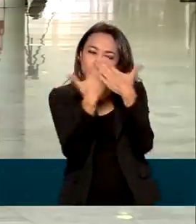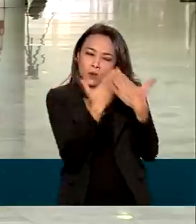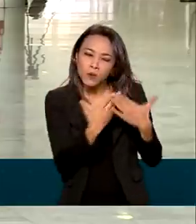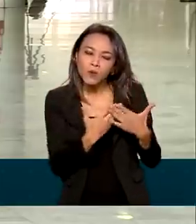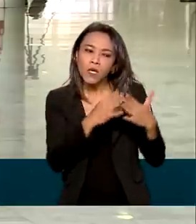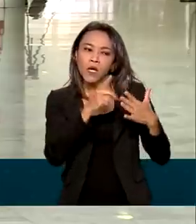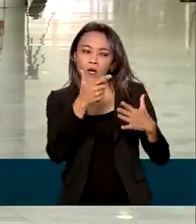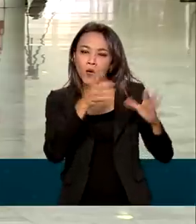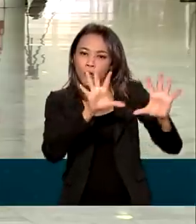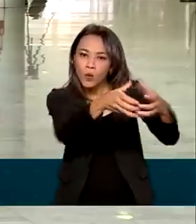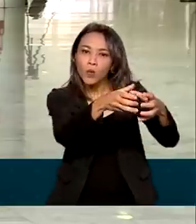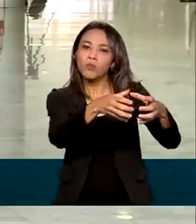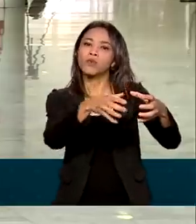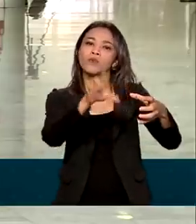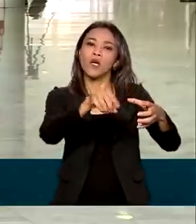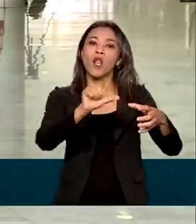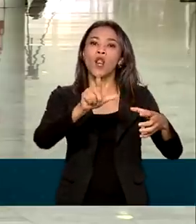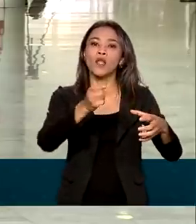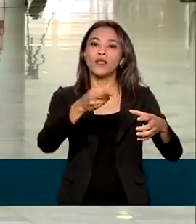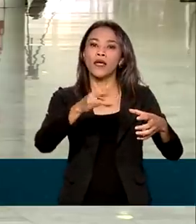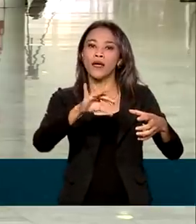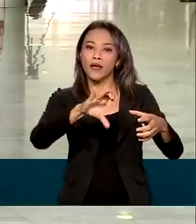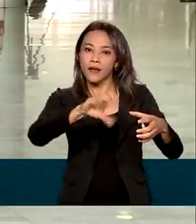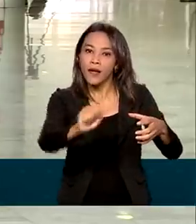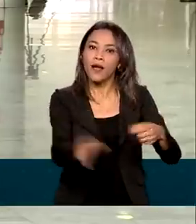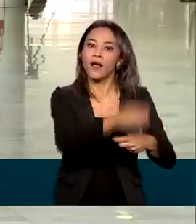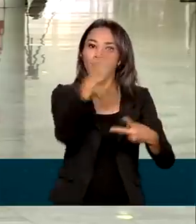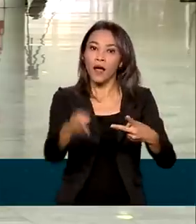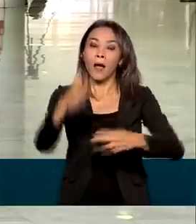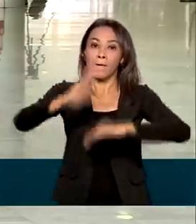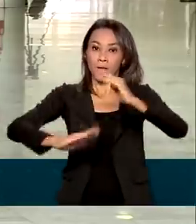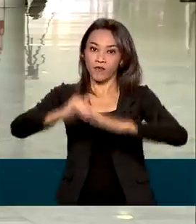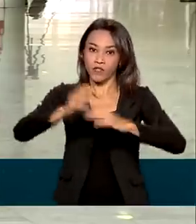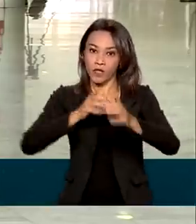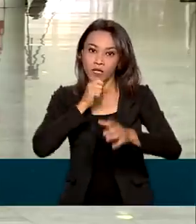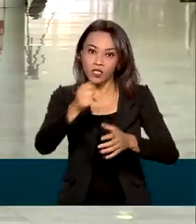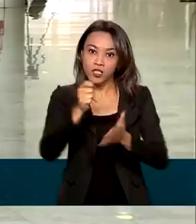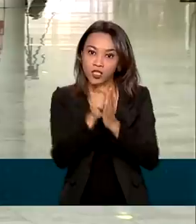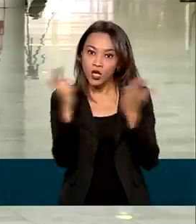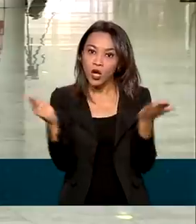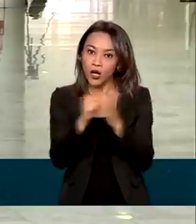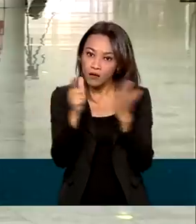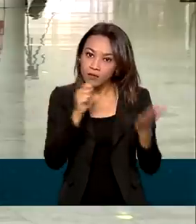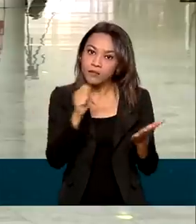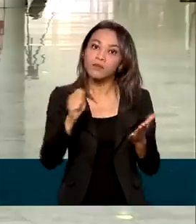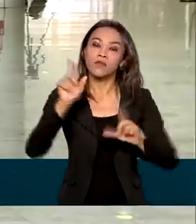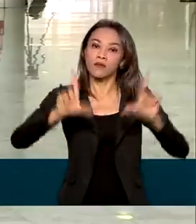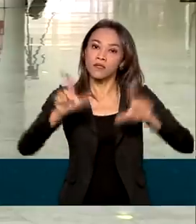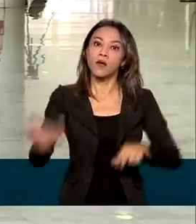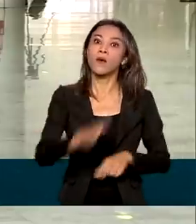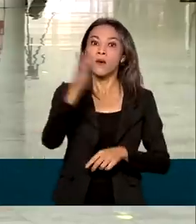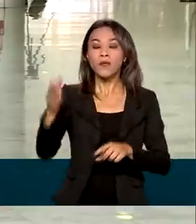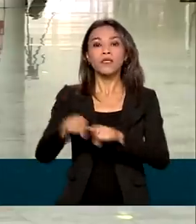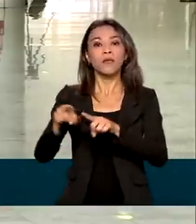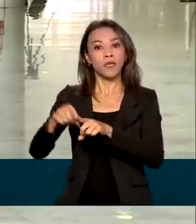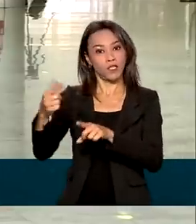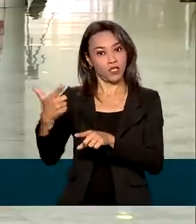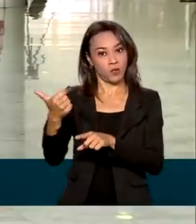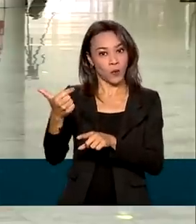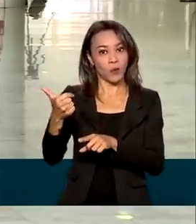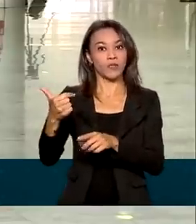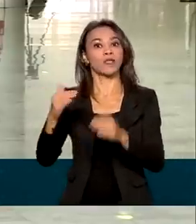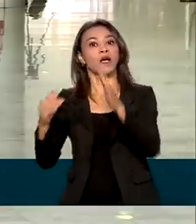prioritários de lotéricos, profissionais da imprensa e crianças de 12 a 17 anos com comorbidades.